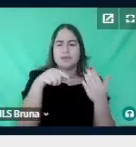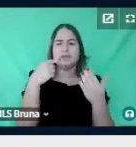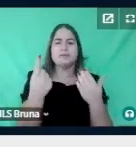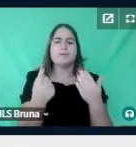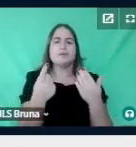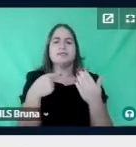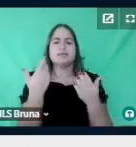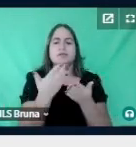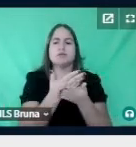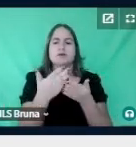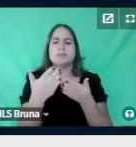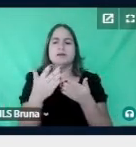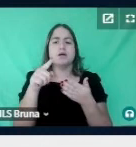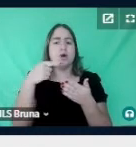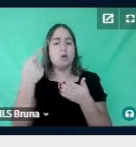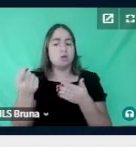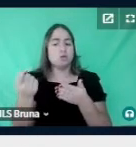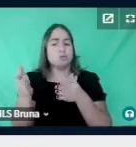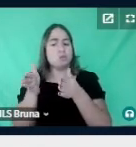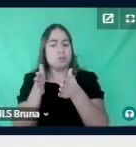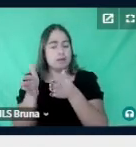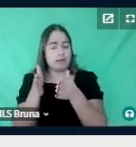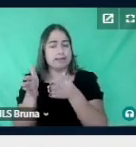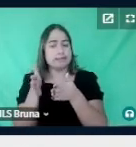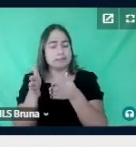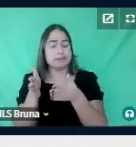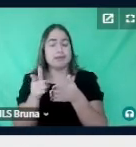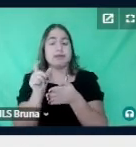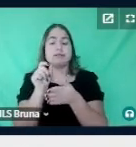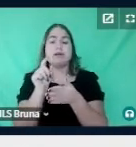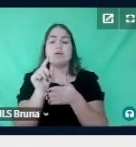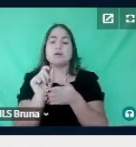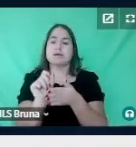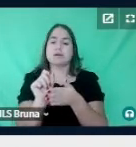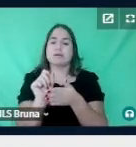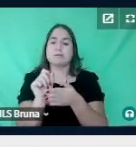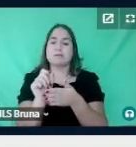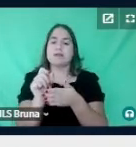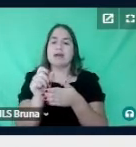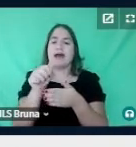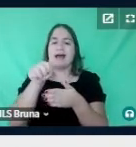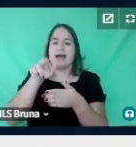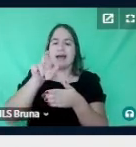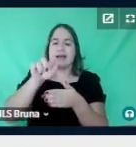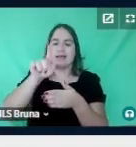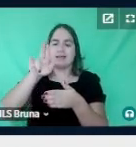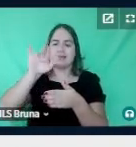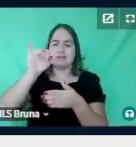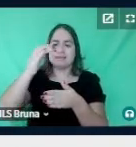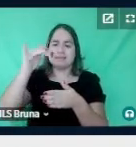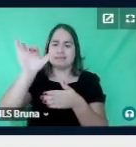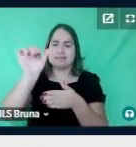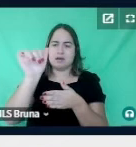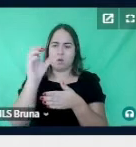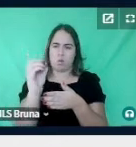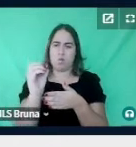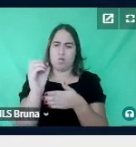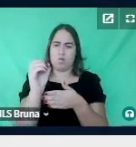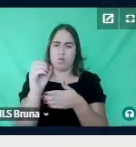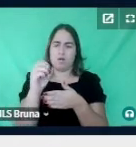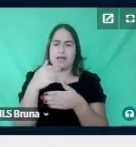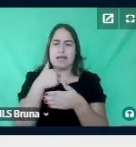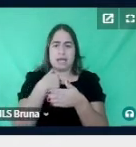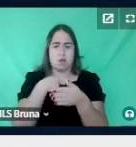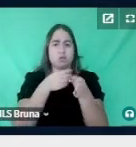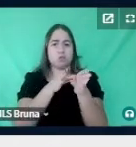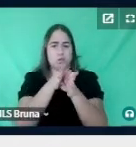parte para outra sessão, o outro momento da sessão, que é o momento da argüição. Então, nós temos, eu sou orientadora